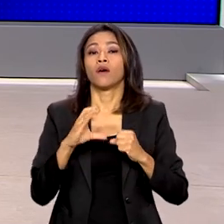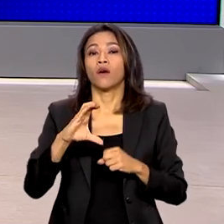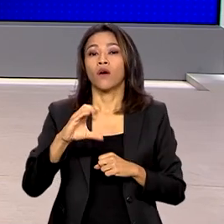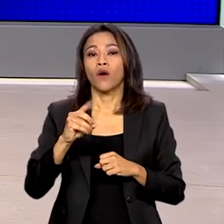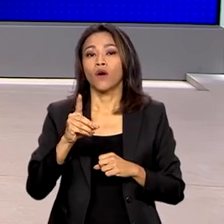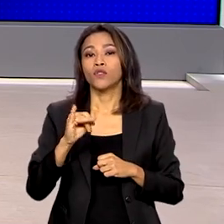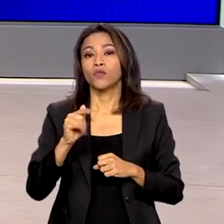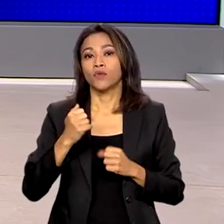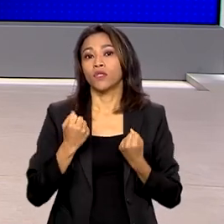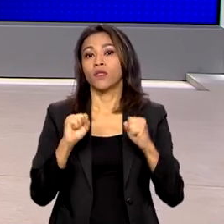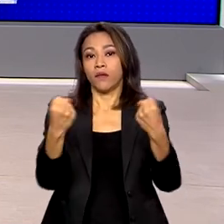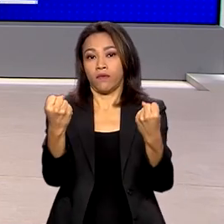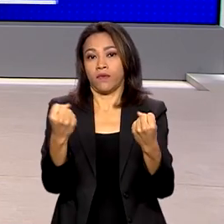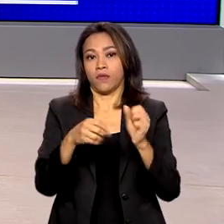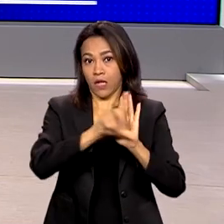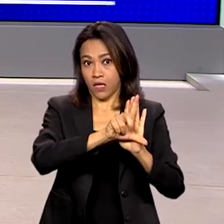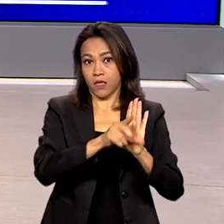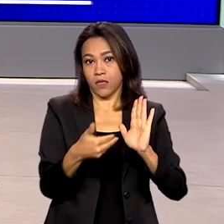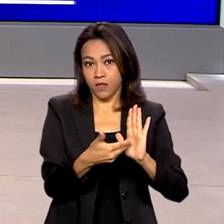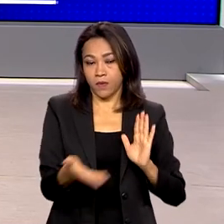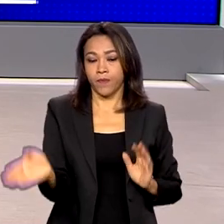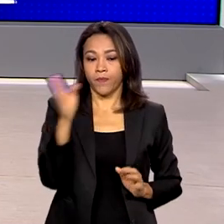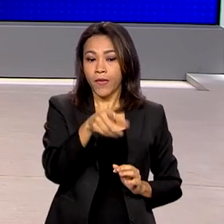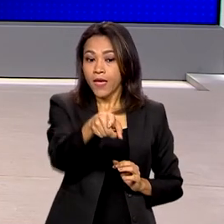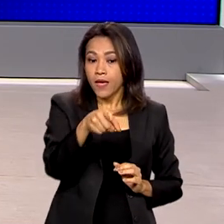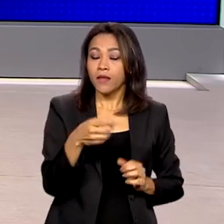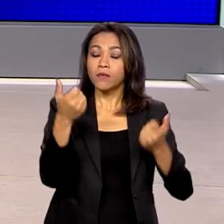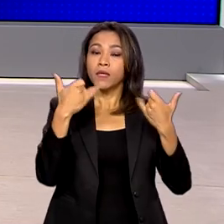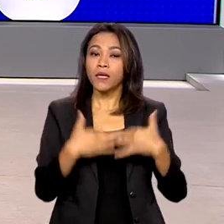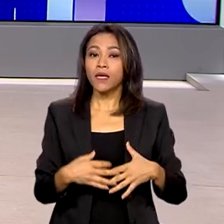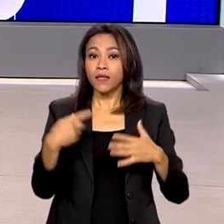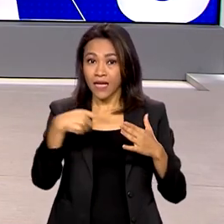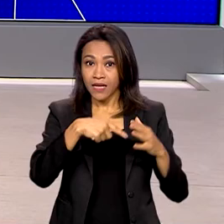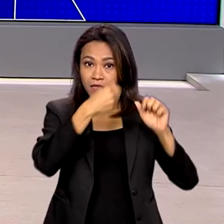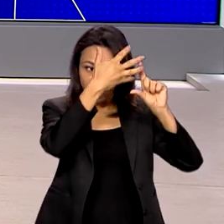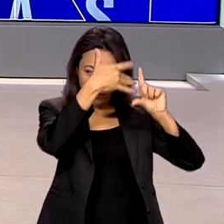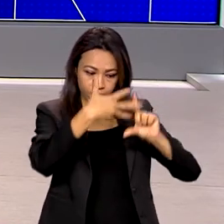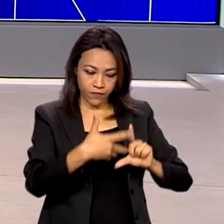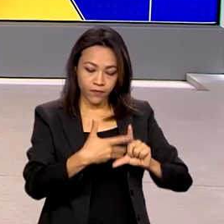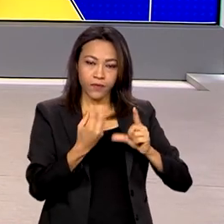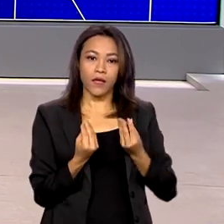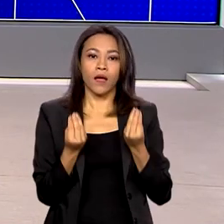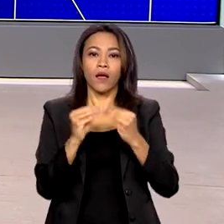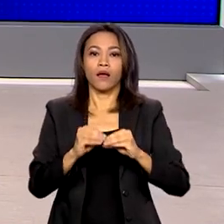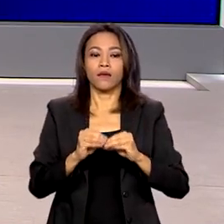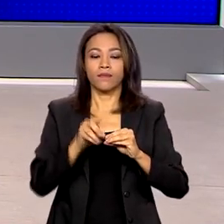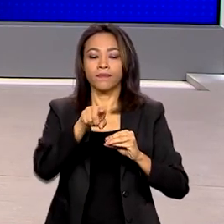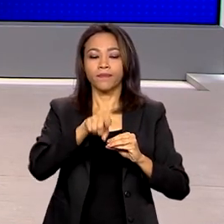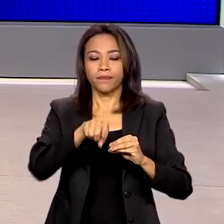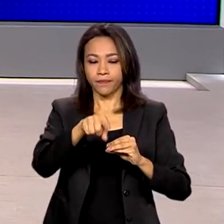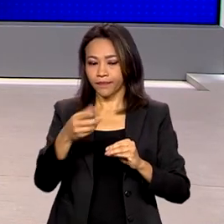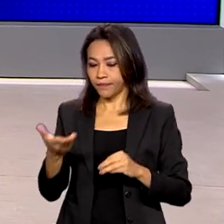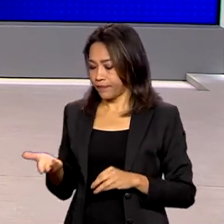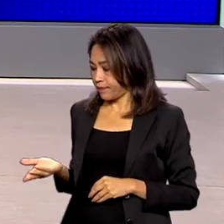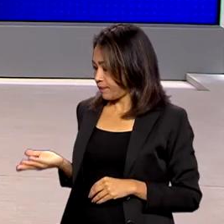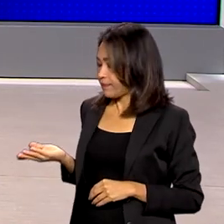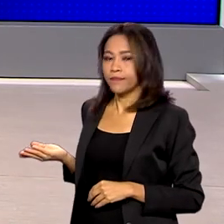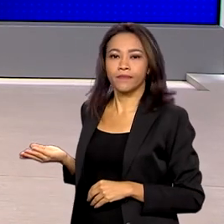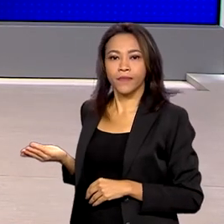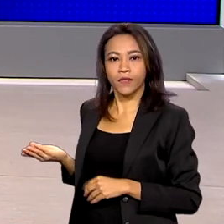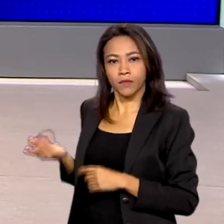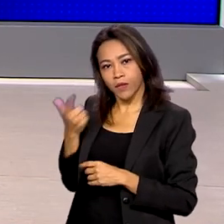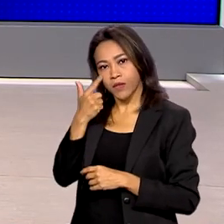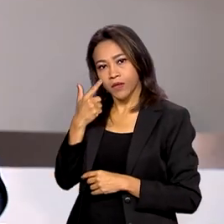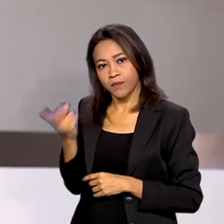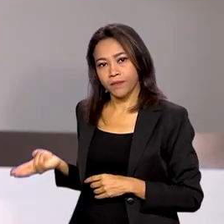formulário para denúncias de práticas de preços abusivos está disponível na internet, no site do Ministério da Justiça e Segurança